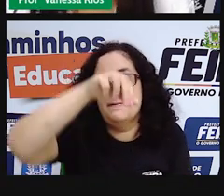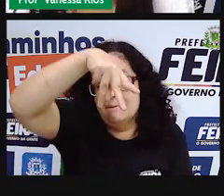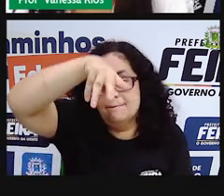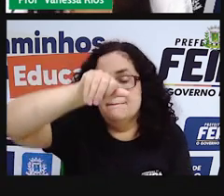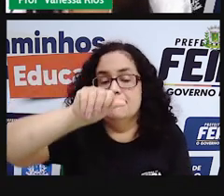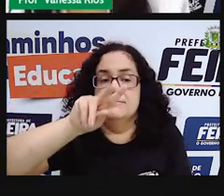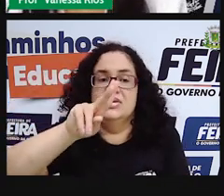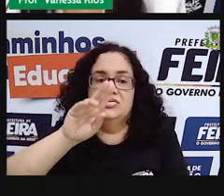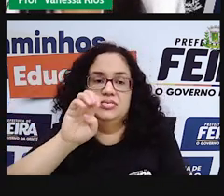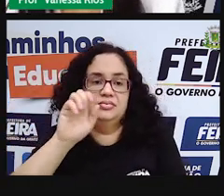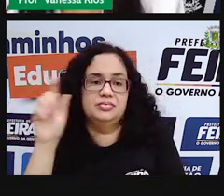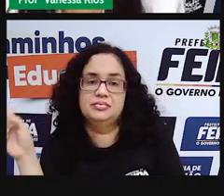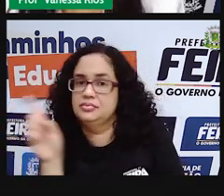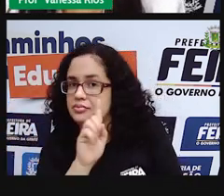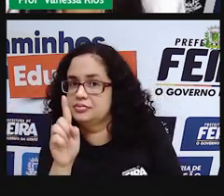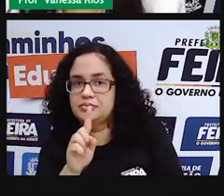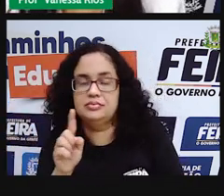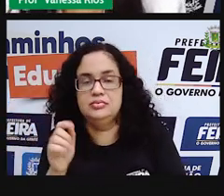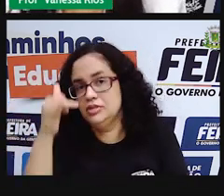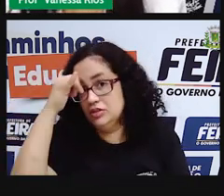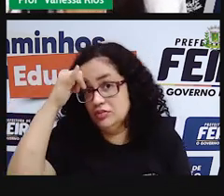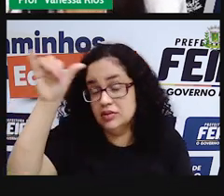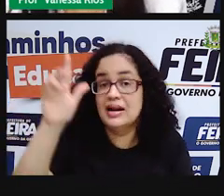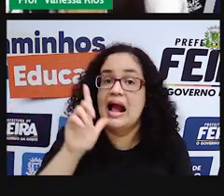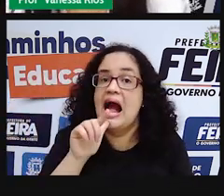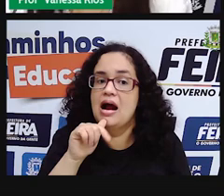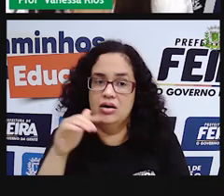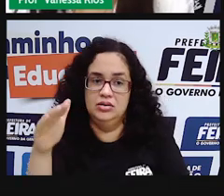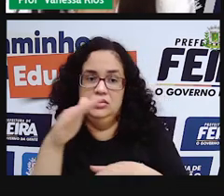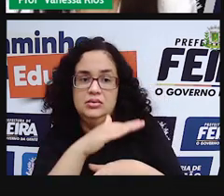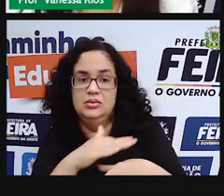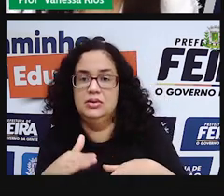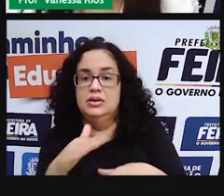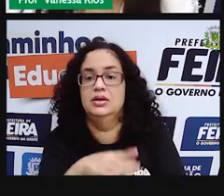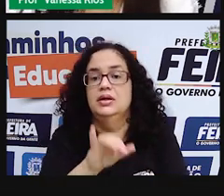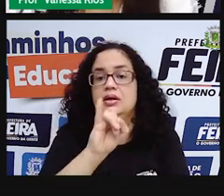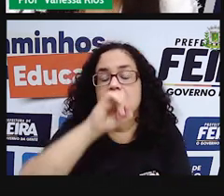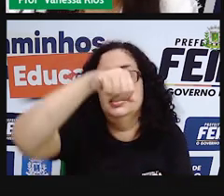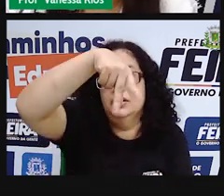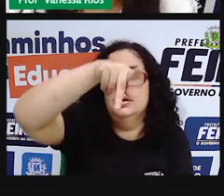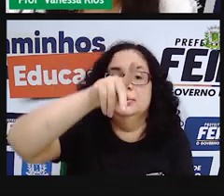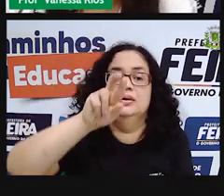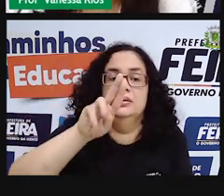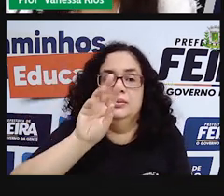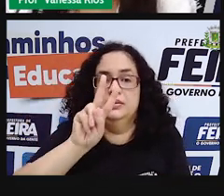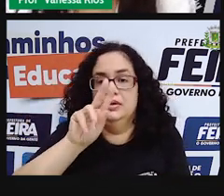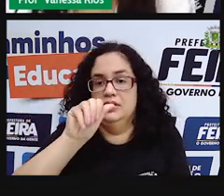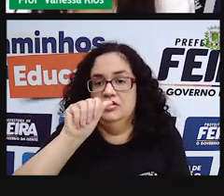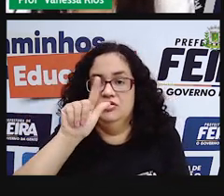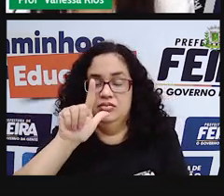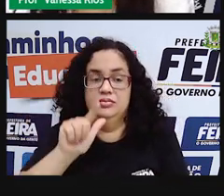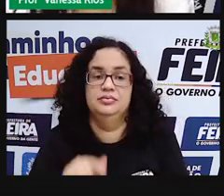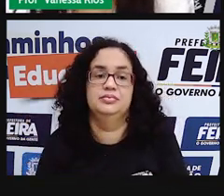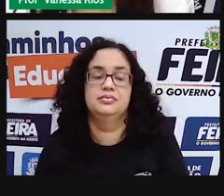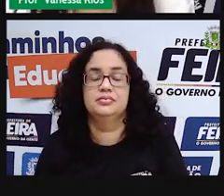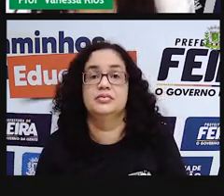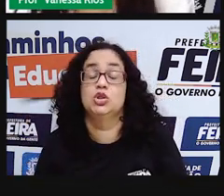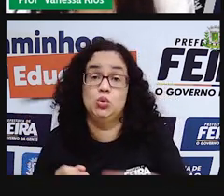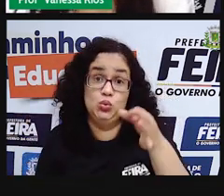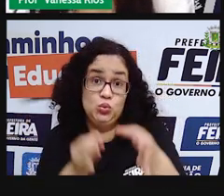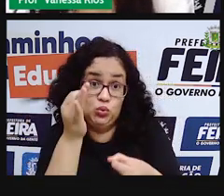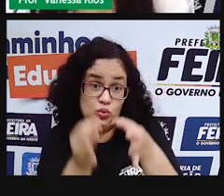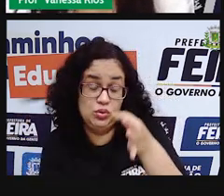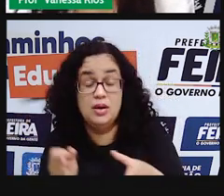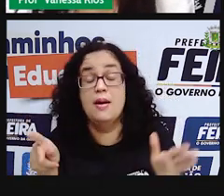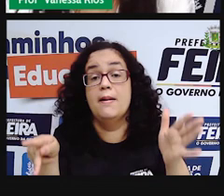Se eles não permitem que a água passe, então eles são impermeáveis. E aí é justamente a